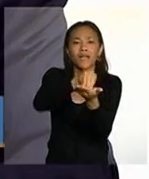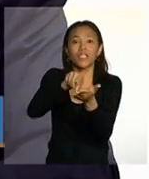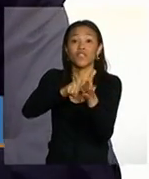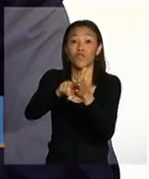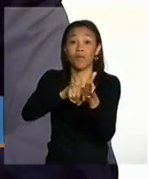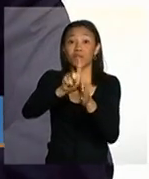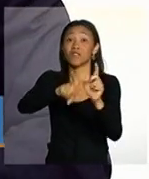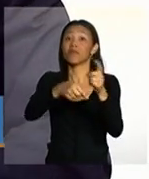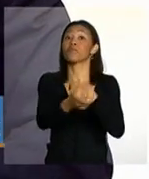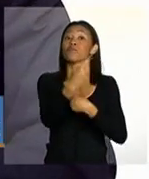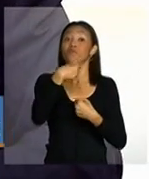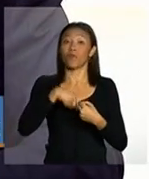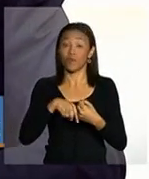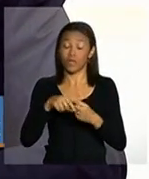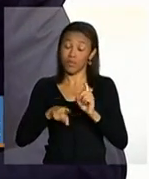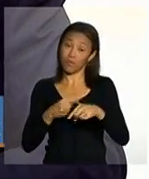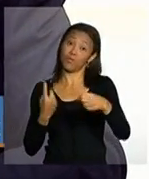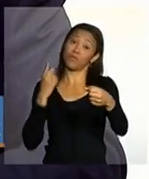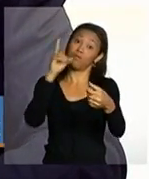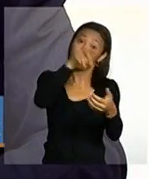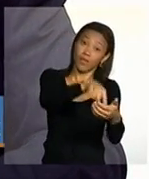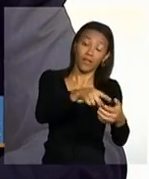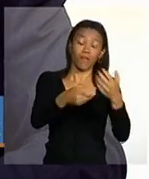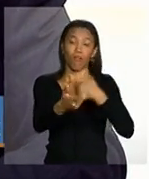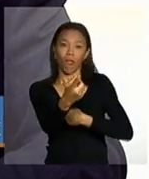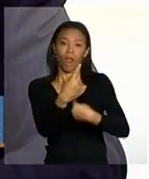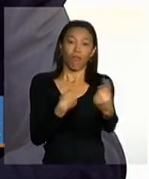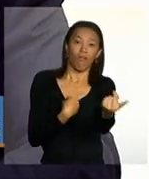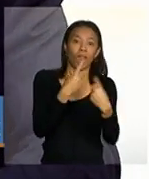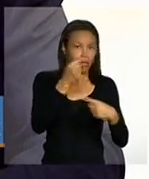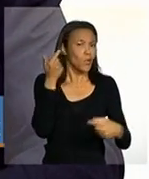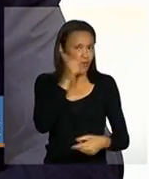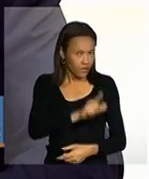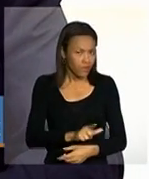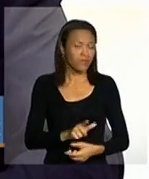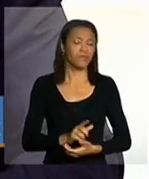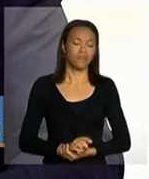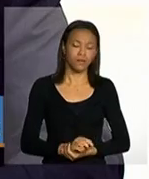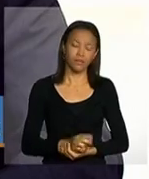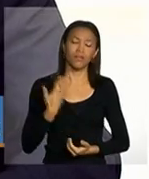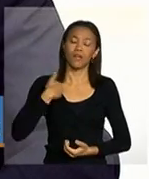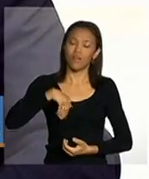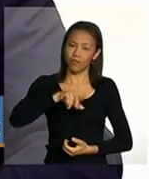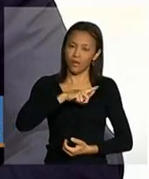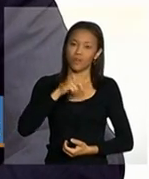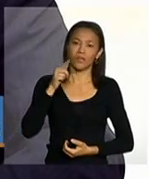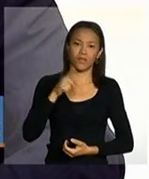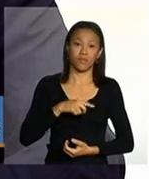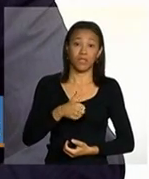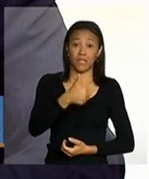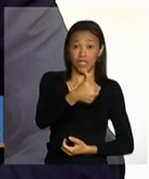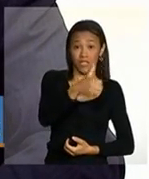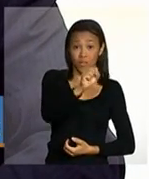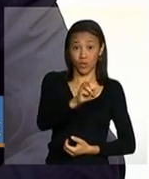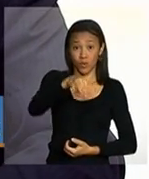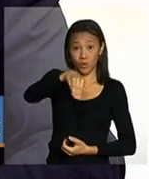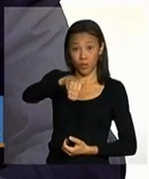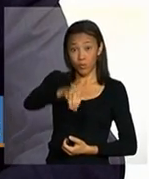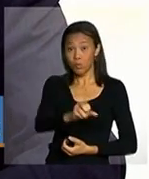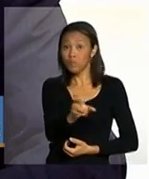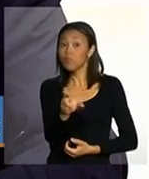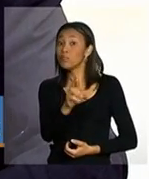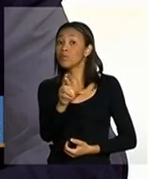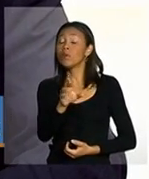para prestar e tem conseguido né tem conseguido a gente tem chegado a 18 milhões de de